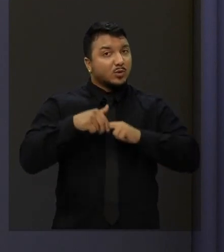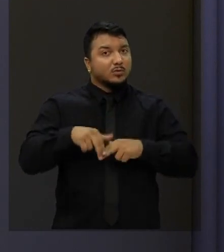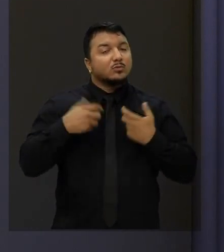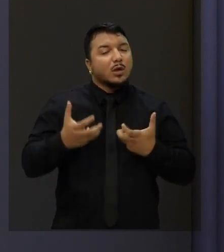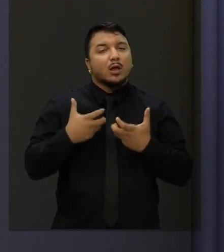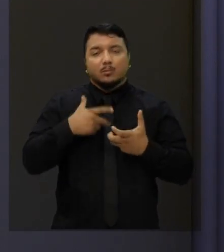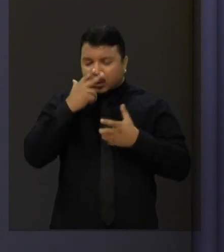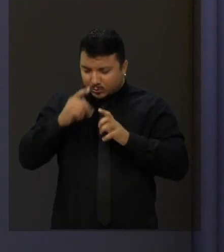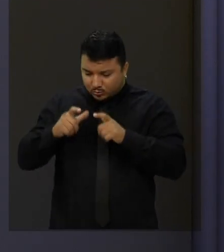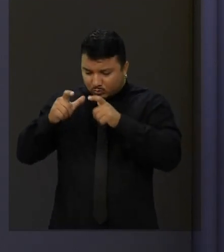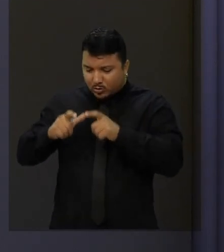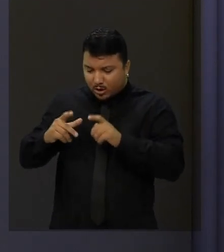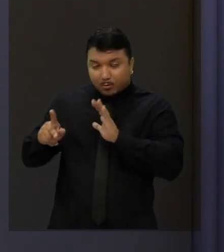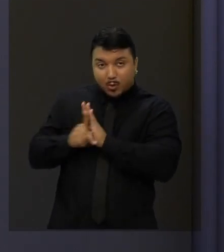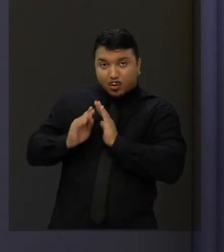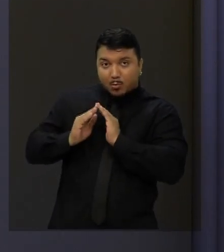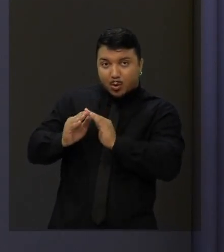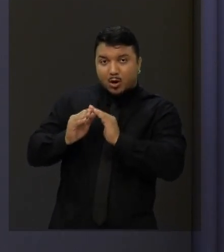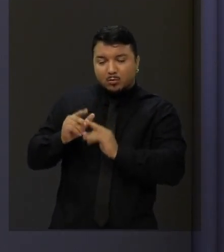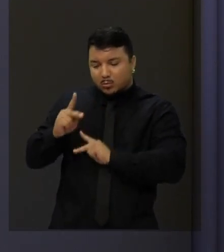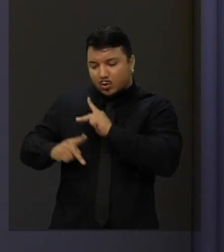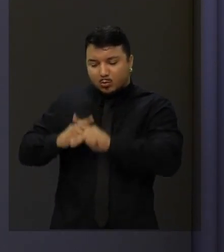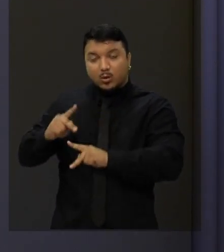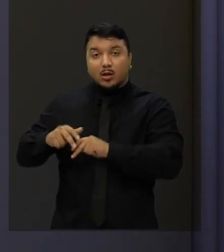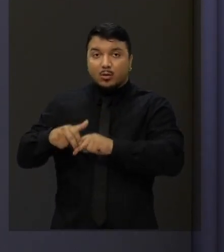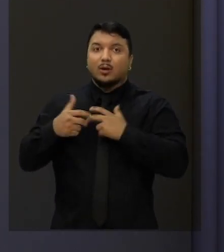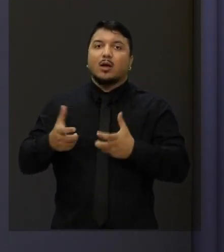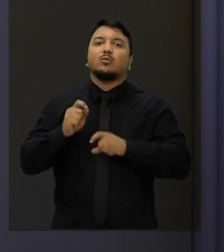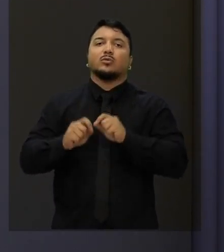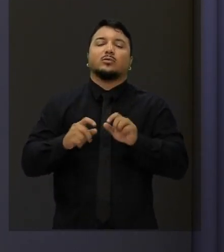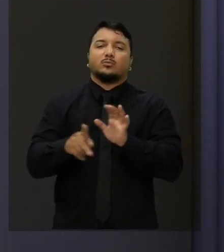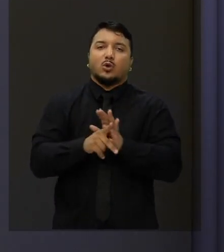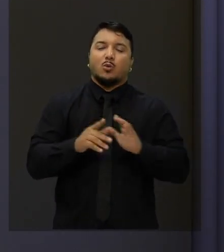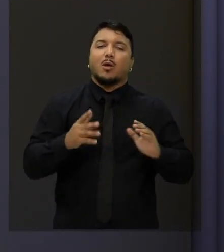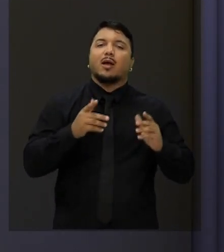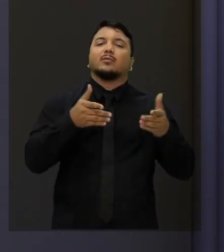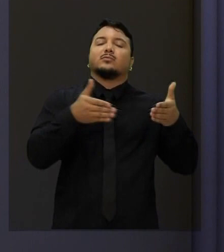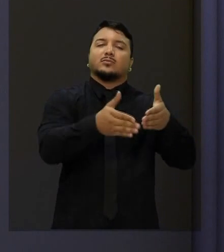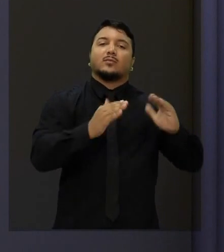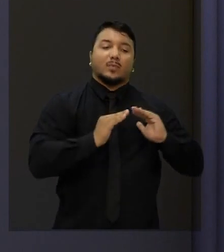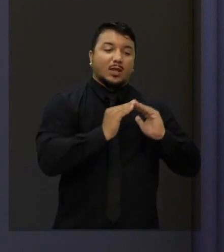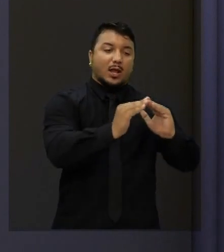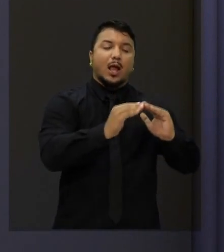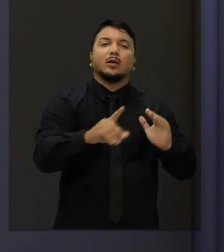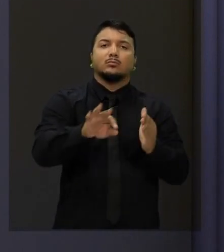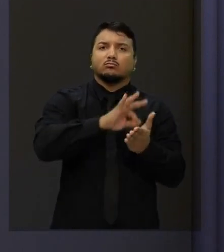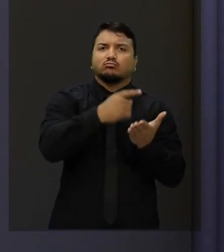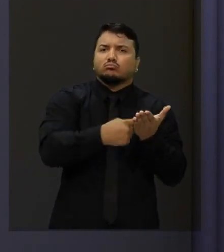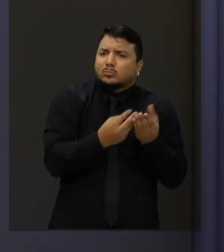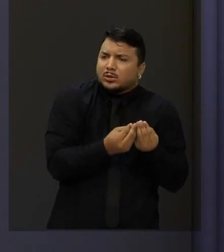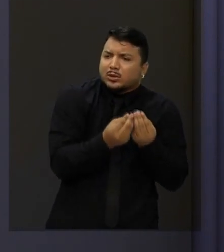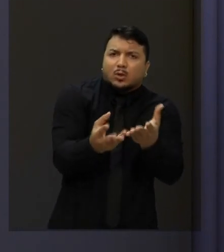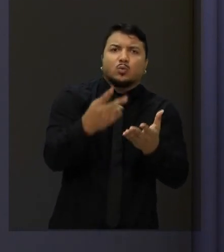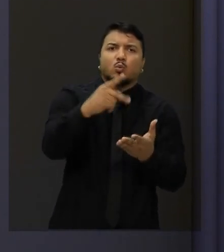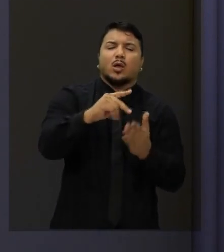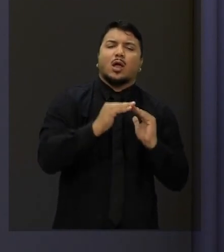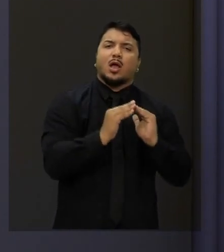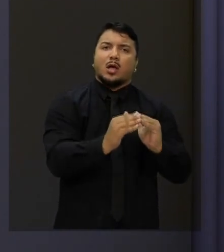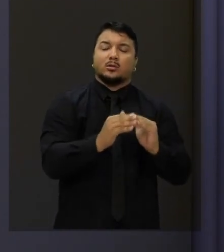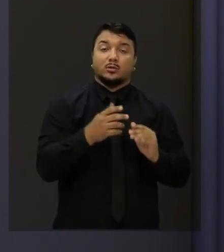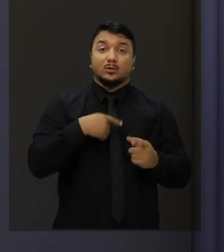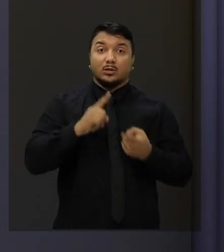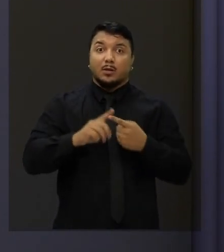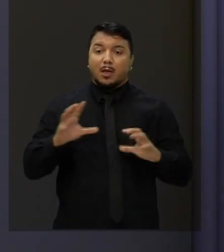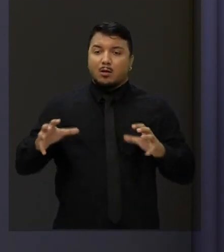habitacional, projeto de moradia popular. Eu quero fazer o papel da casa, para lhe entregar o papel da casa que você precisa. E eu quero fazer mutirão